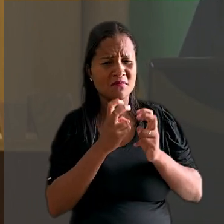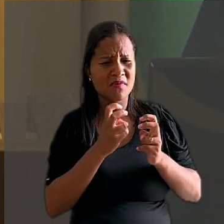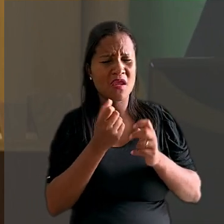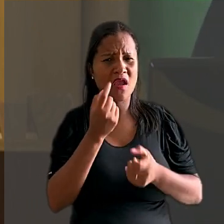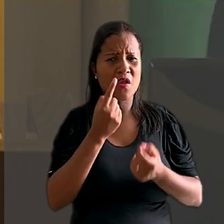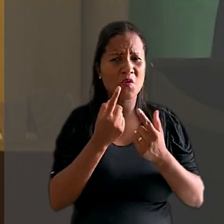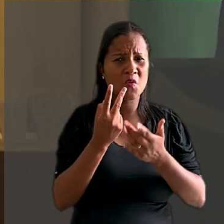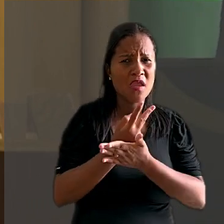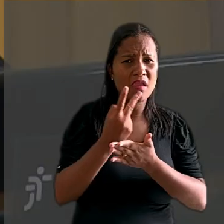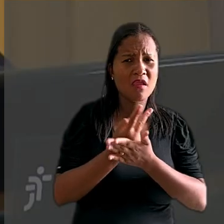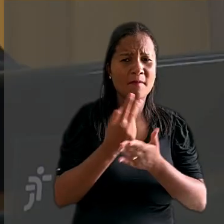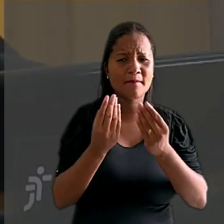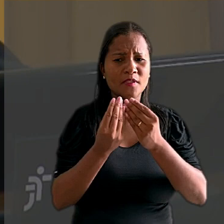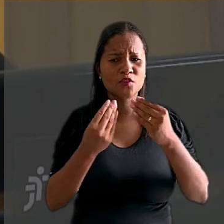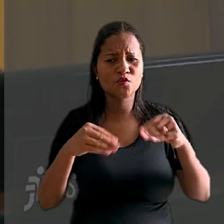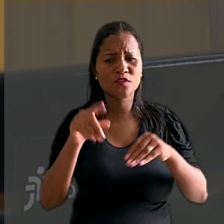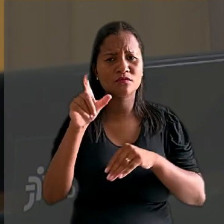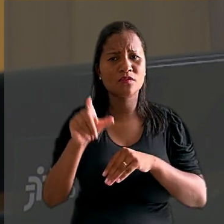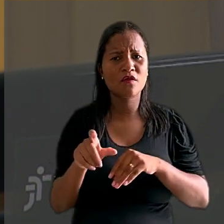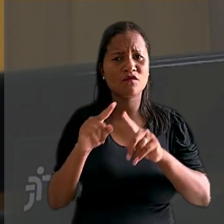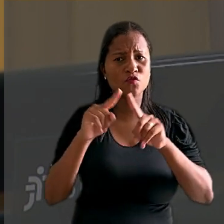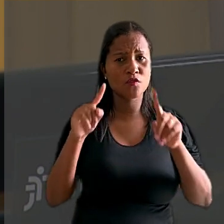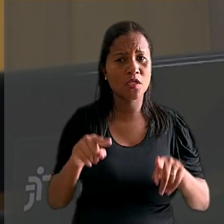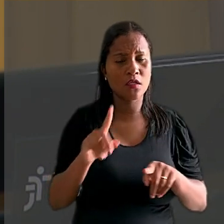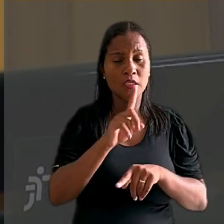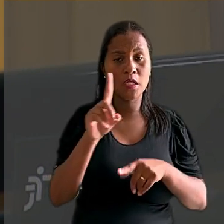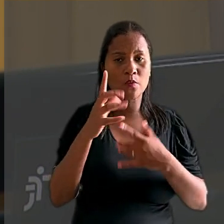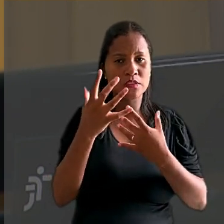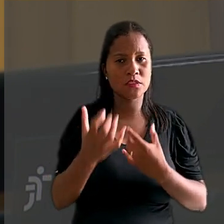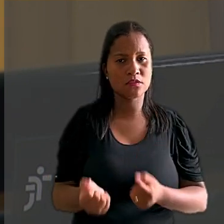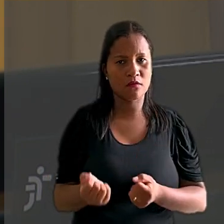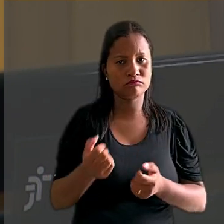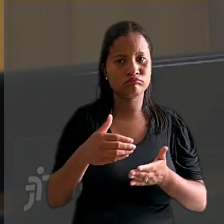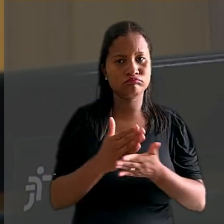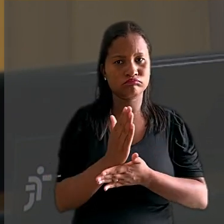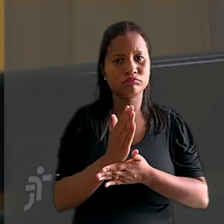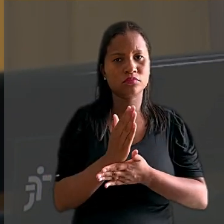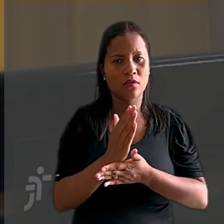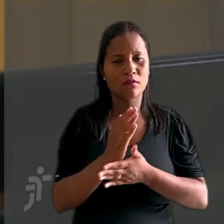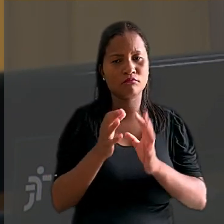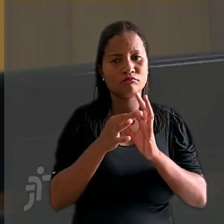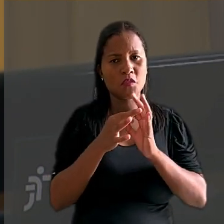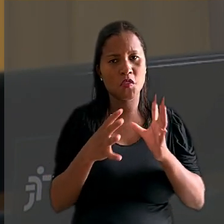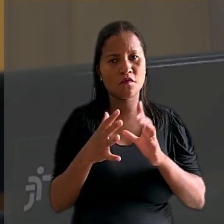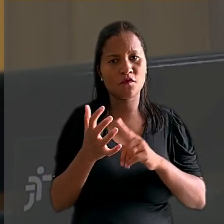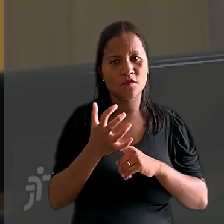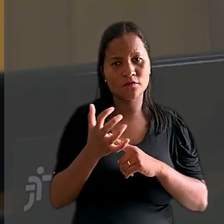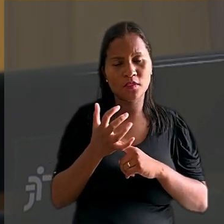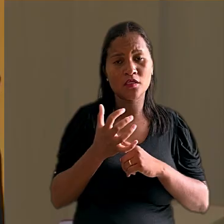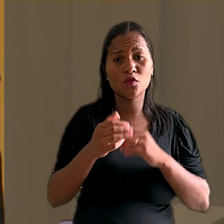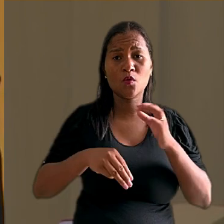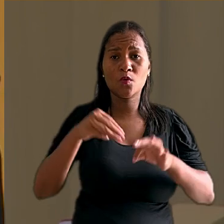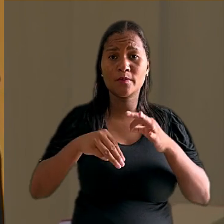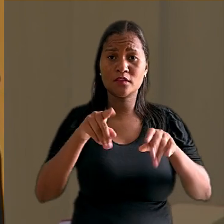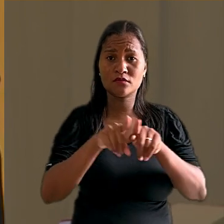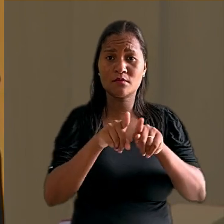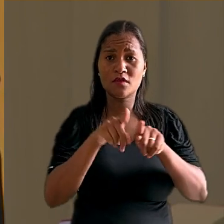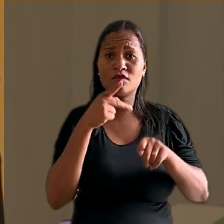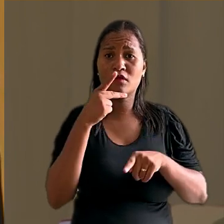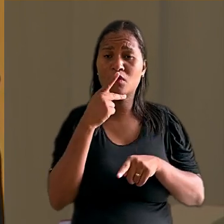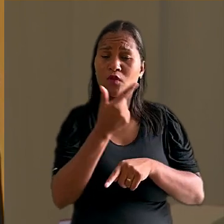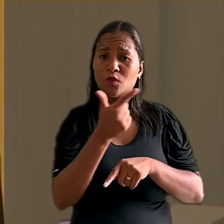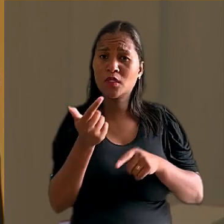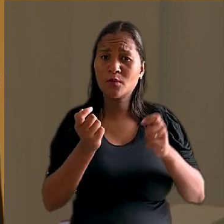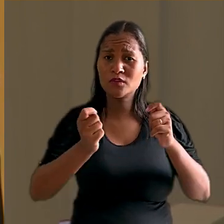vício, principalmente com a indicação de prejuízo ao trabalhador, rejeitará a homologação com base no seu livre convencimento. O ministro